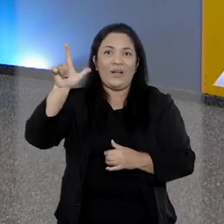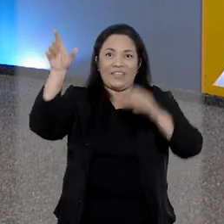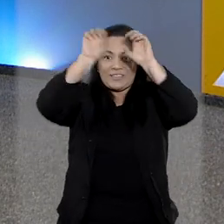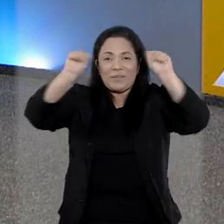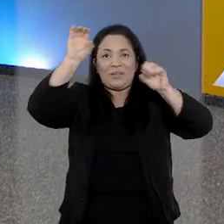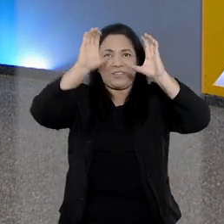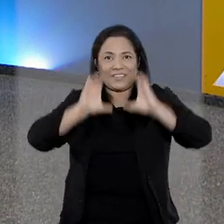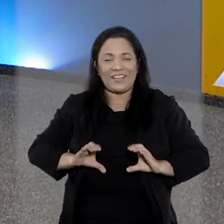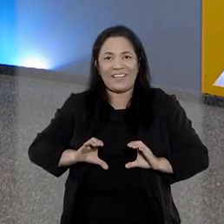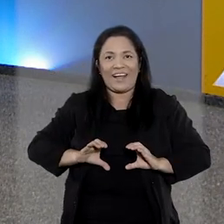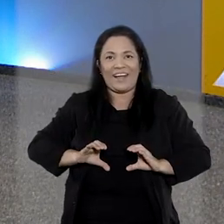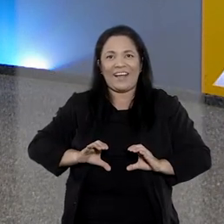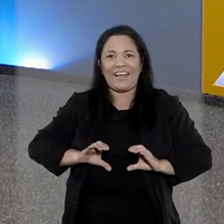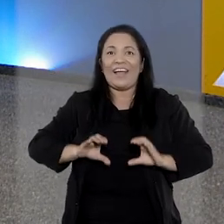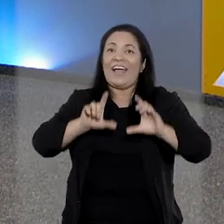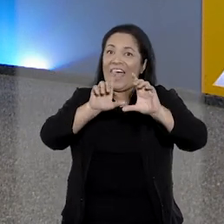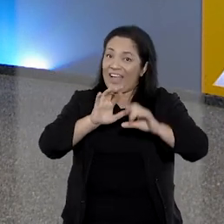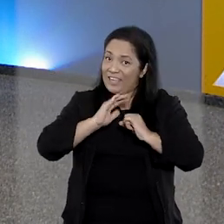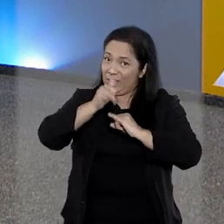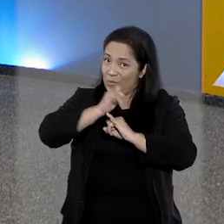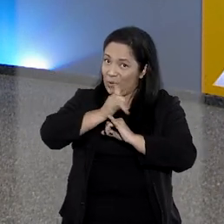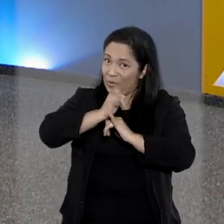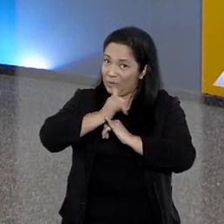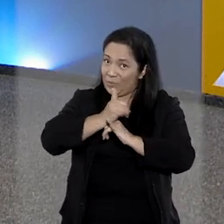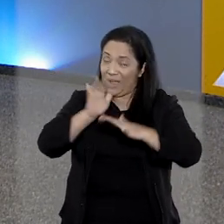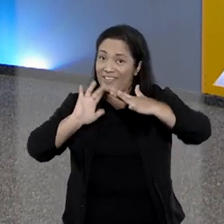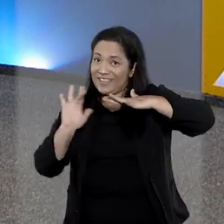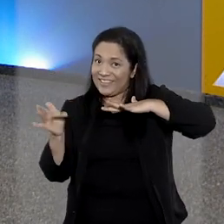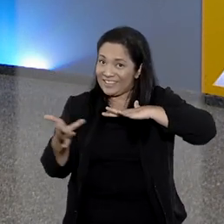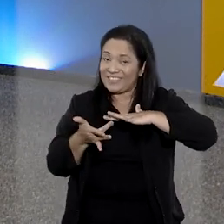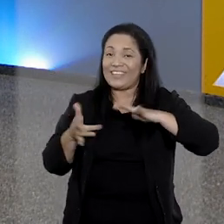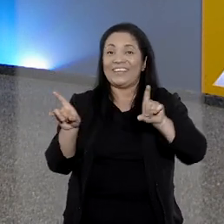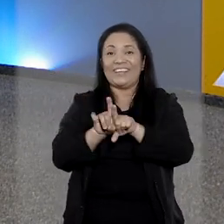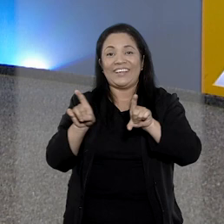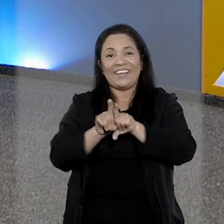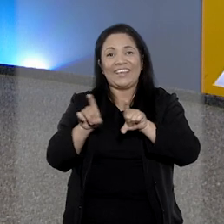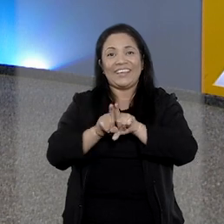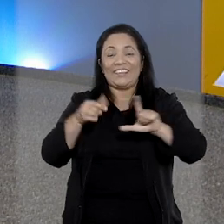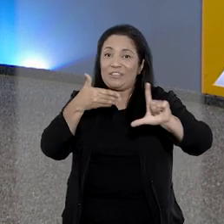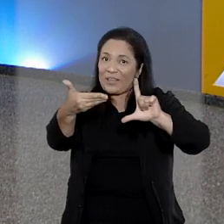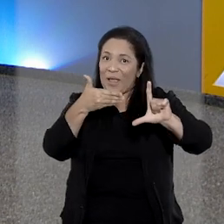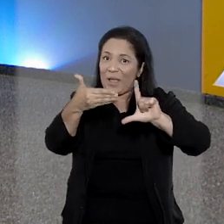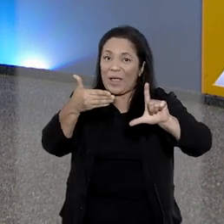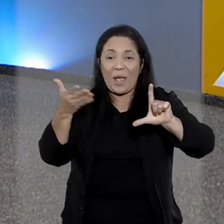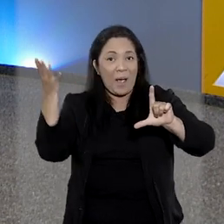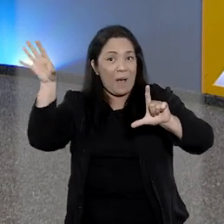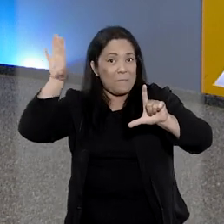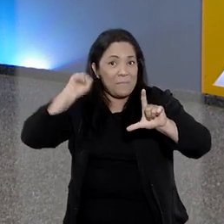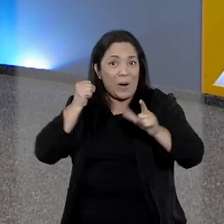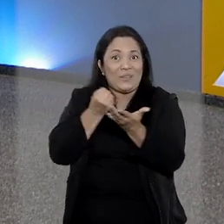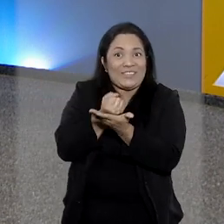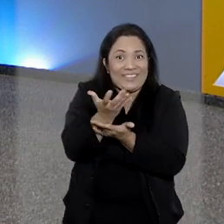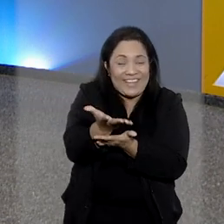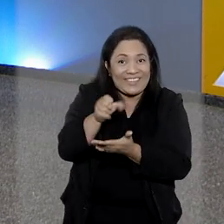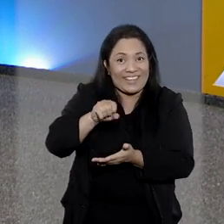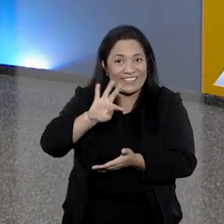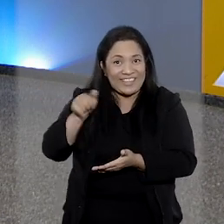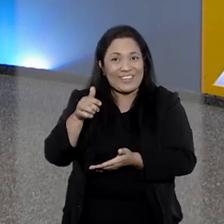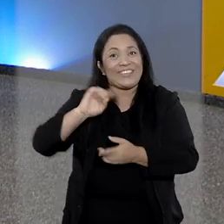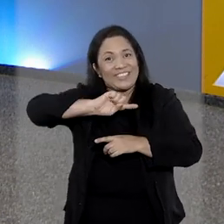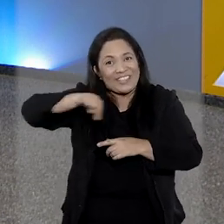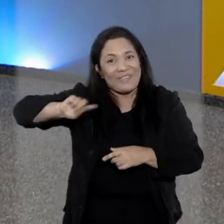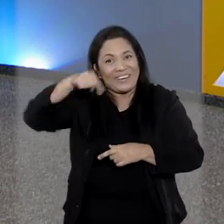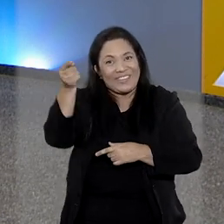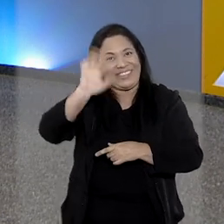do Tribunal da Cidadania no nosso canal do YouTube, nas redes sociais e nas plataformas de podcast. A gente